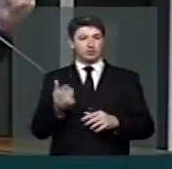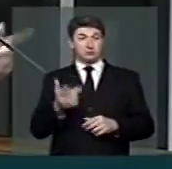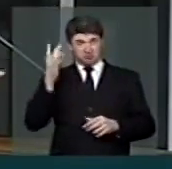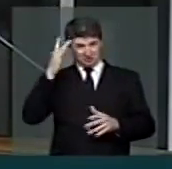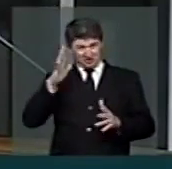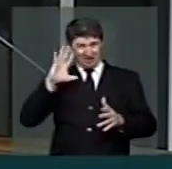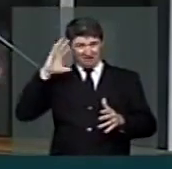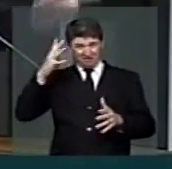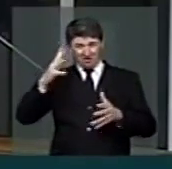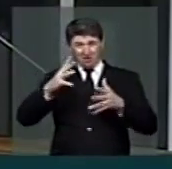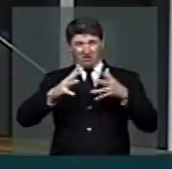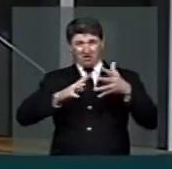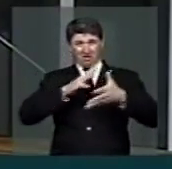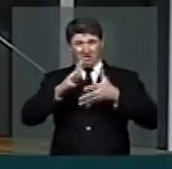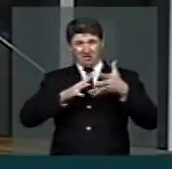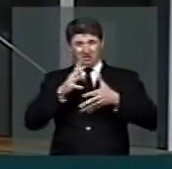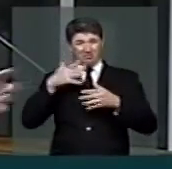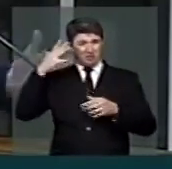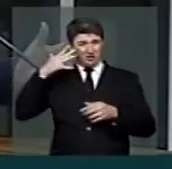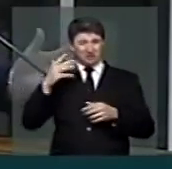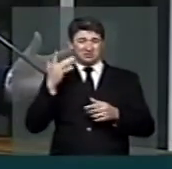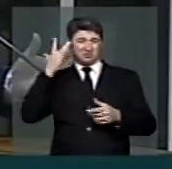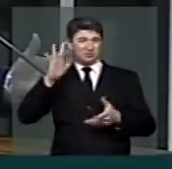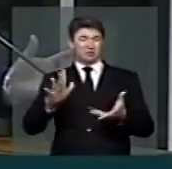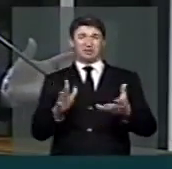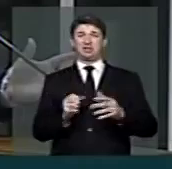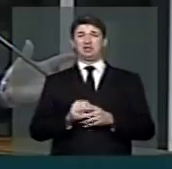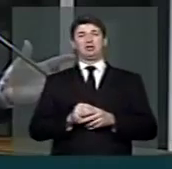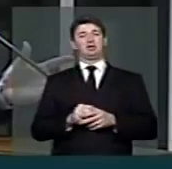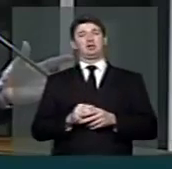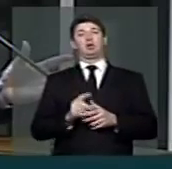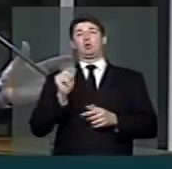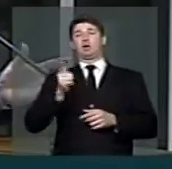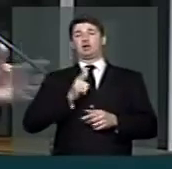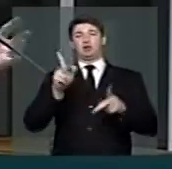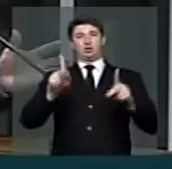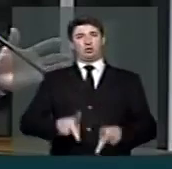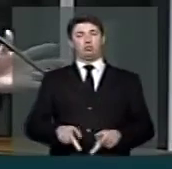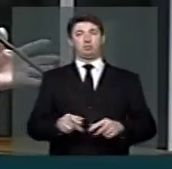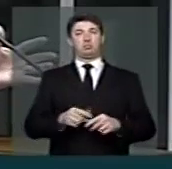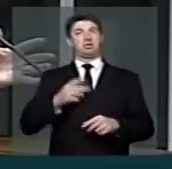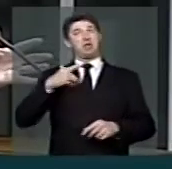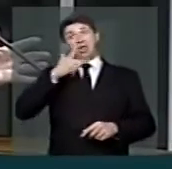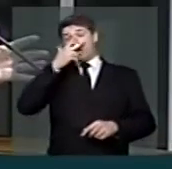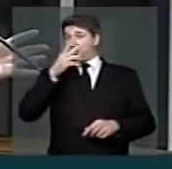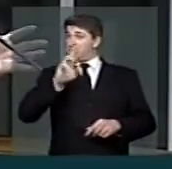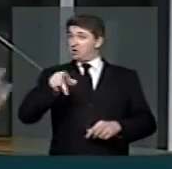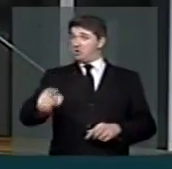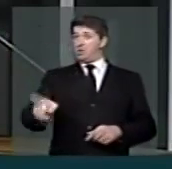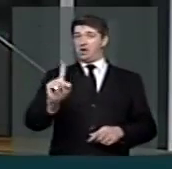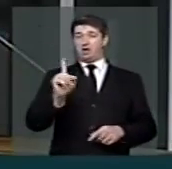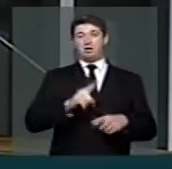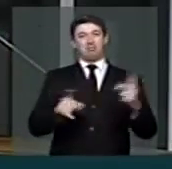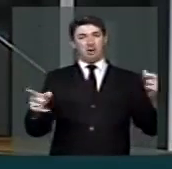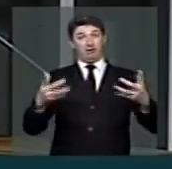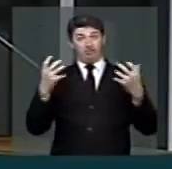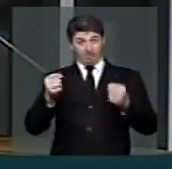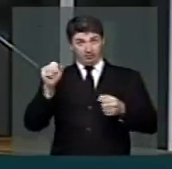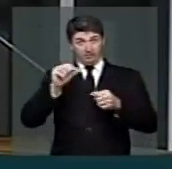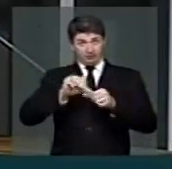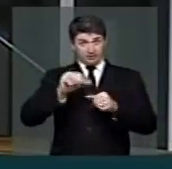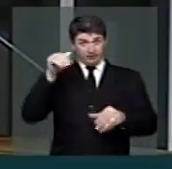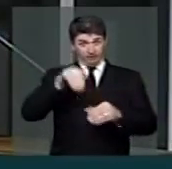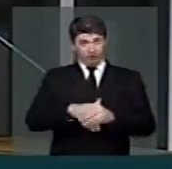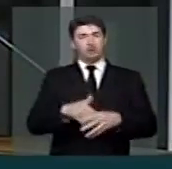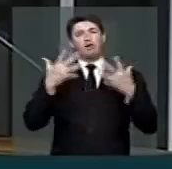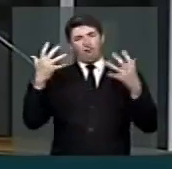reforma política, é a grande demanda que está aí colocada pela população, não me parece que seja, mas já que vamos ter que votá-la,